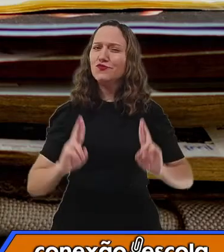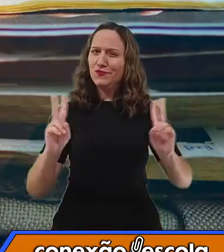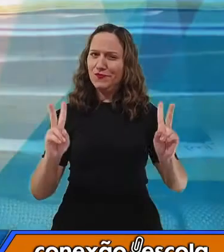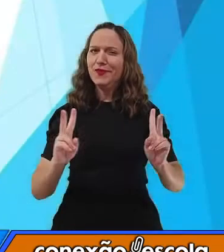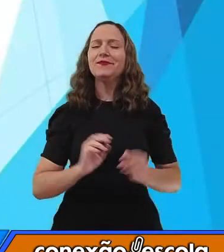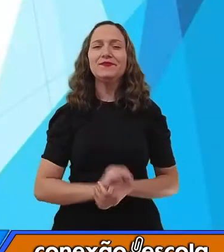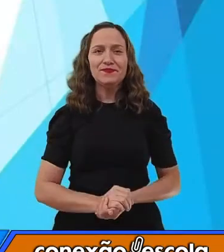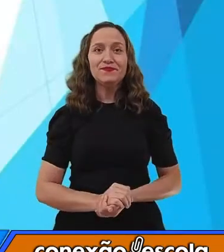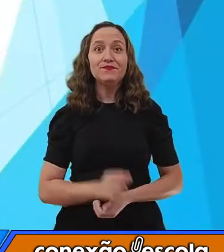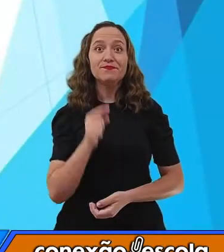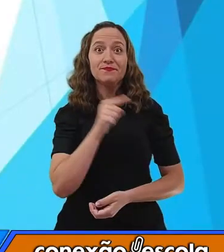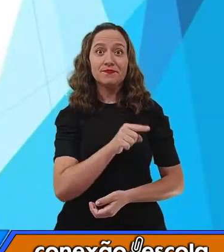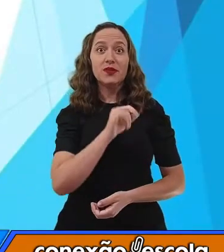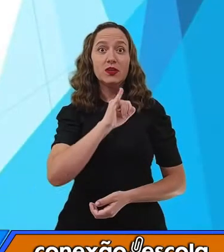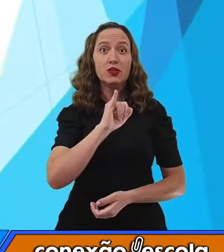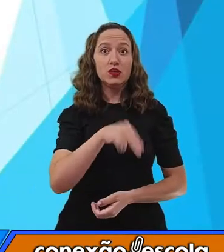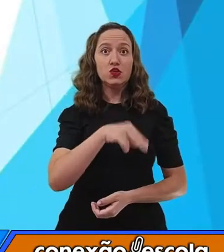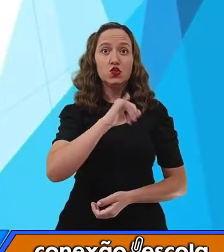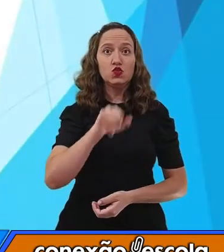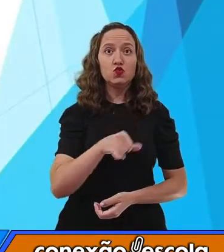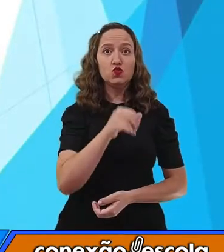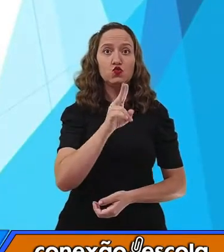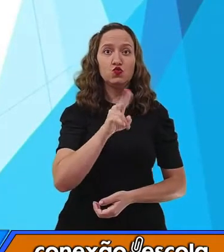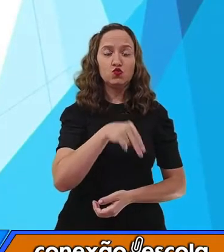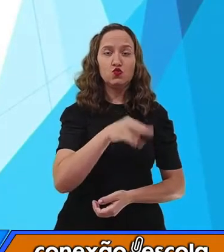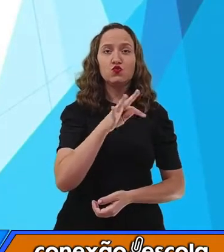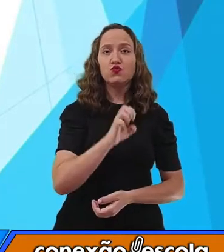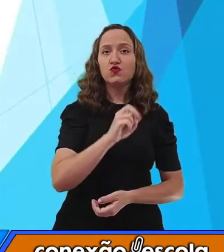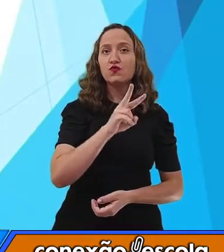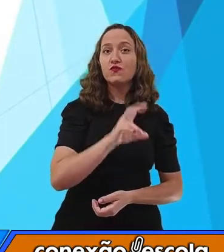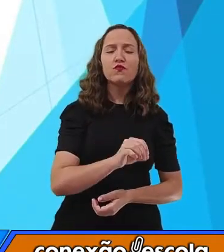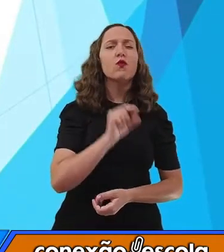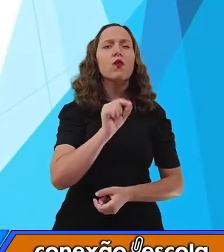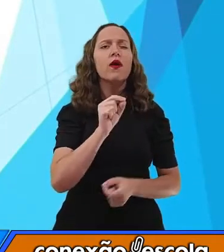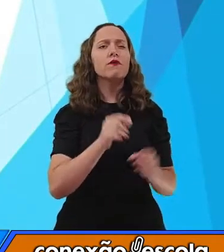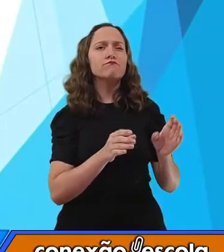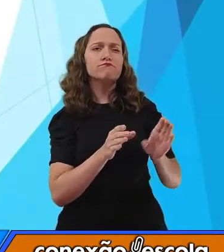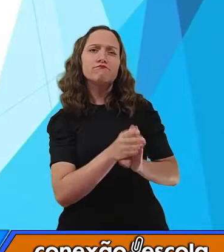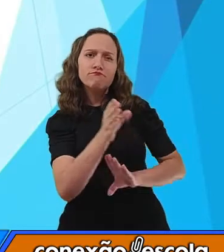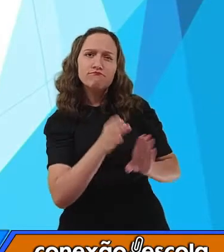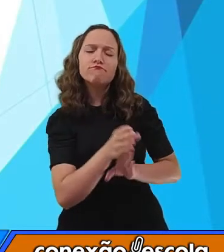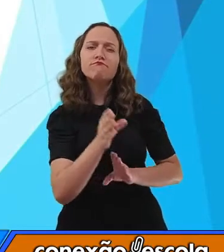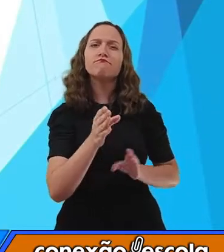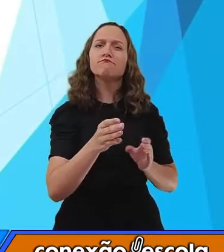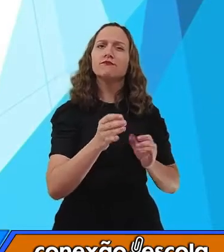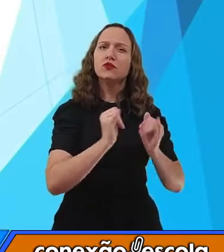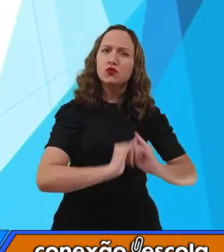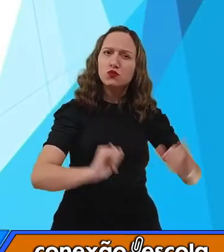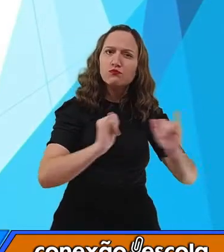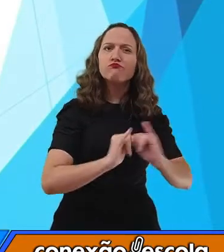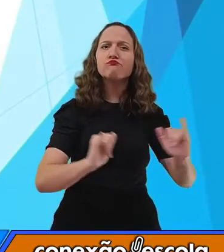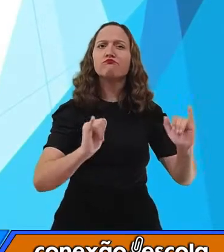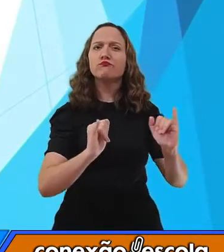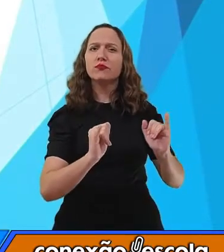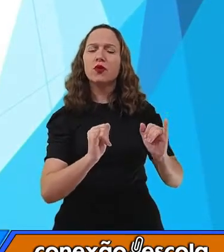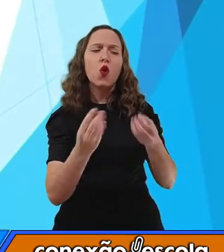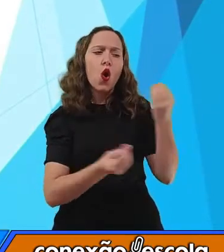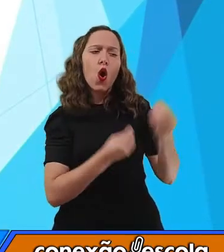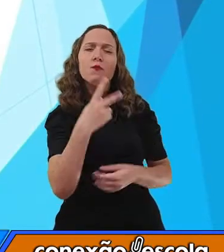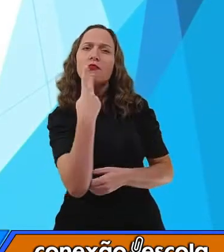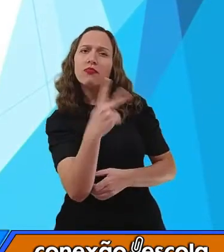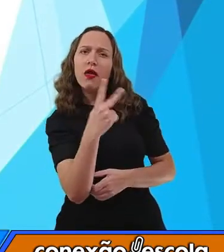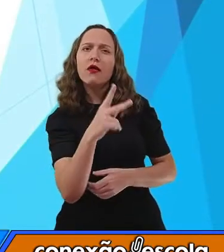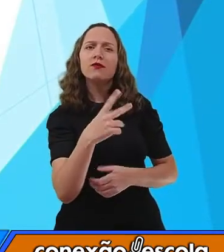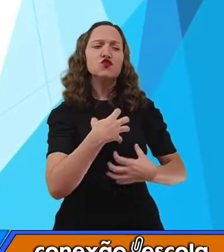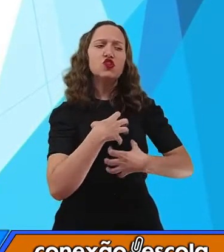O texto injuntivo, olha, vocês podem ver, ele instrui ou induz o leitor a proceder